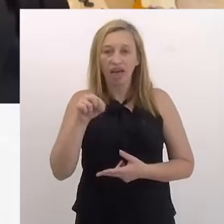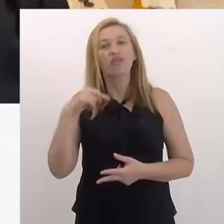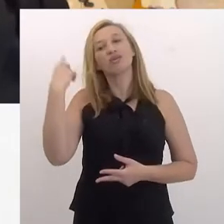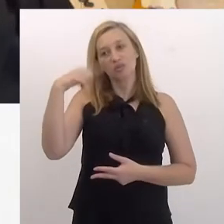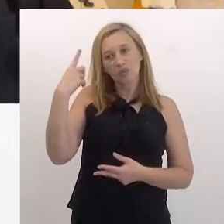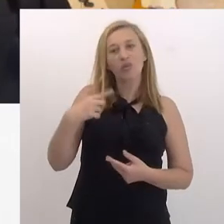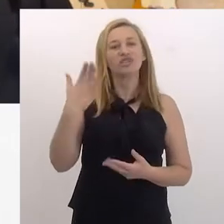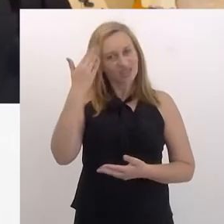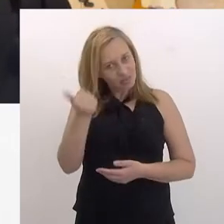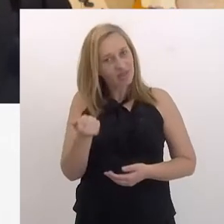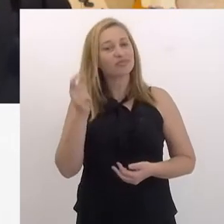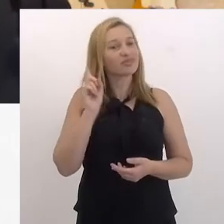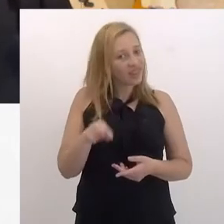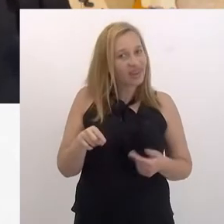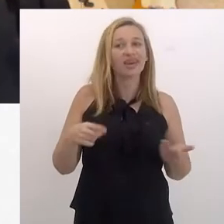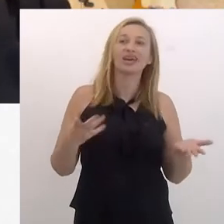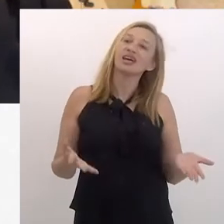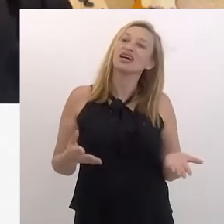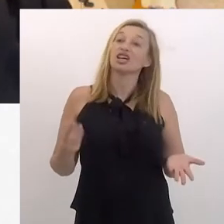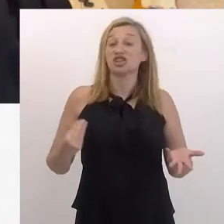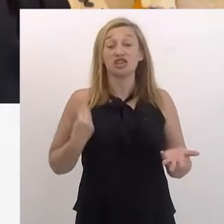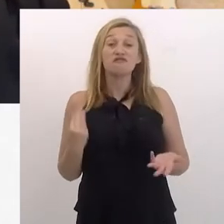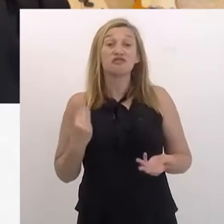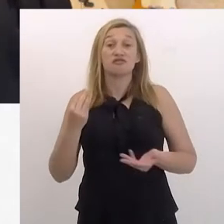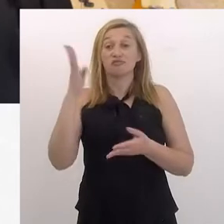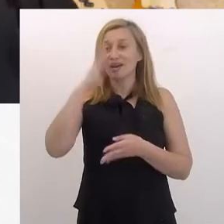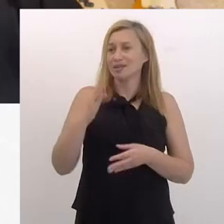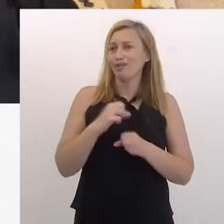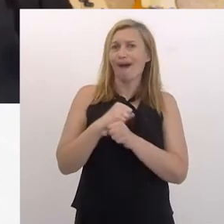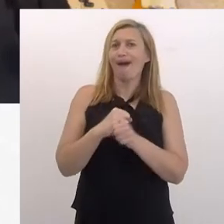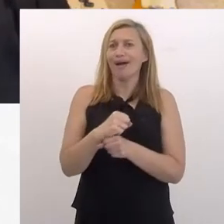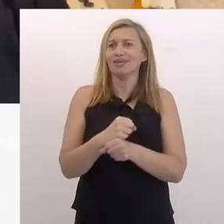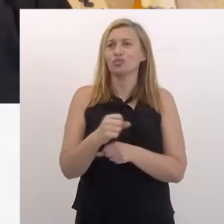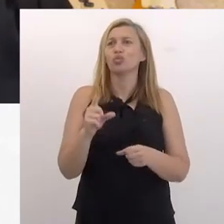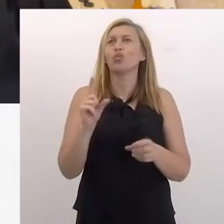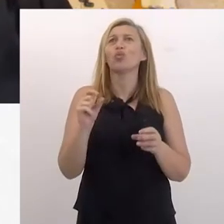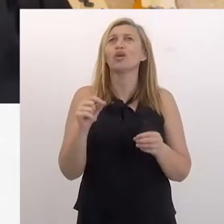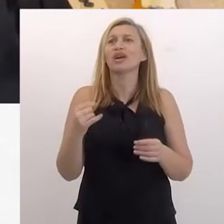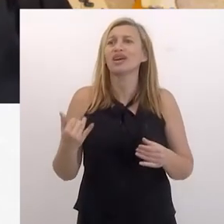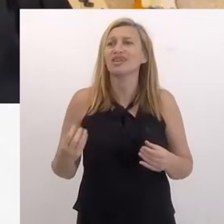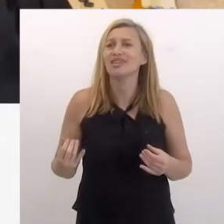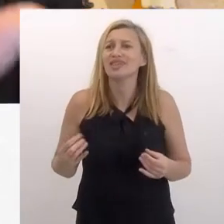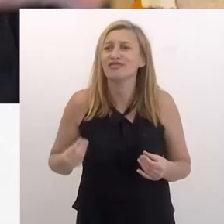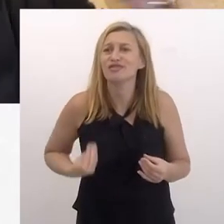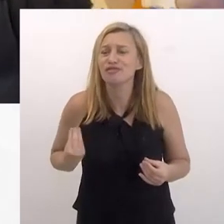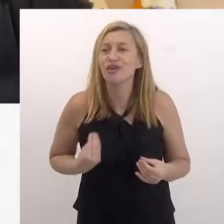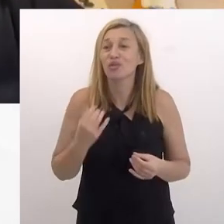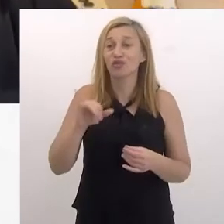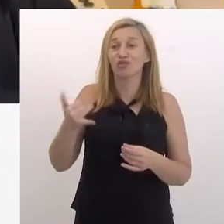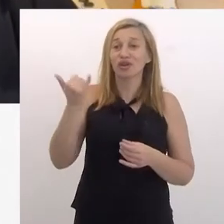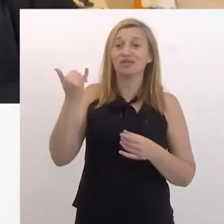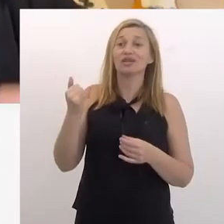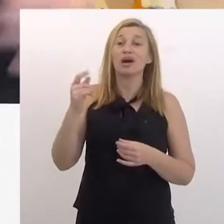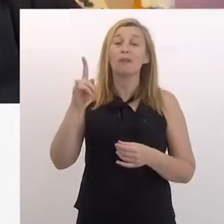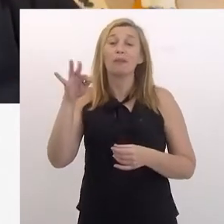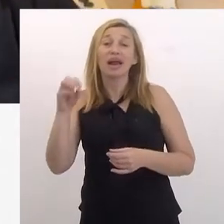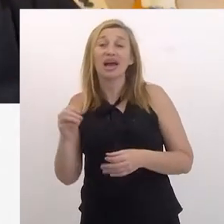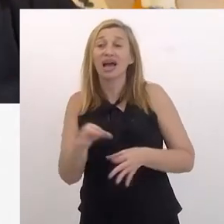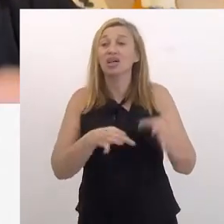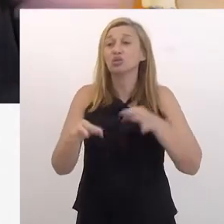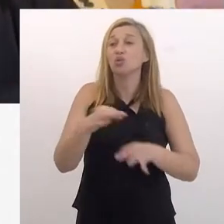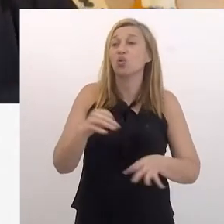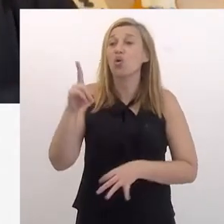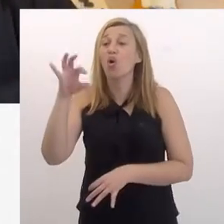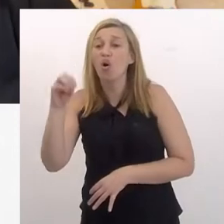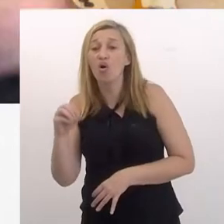vida é uma loucura. A gente sabe, né? A gente que vive no Brasil há tantos anos, por a gente já não viveu de inflação, de plano color,